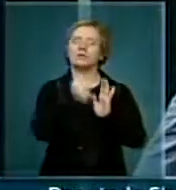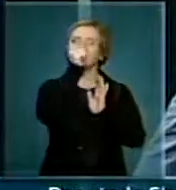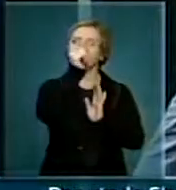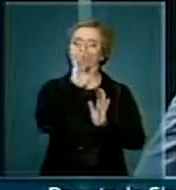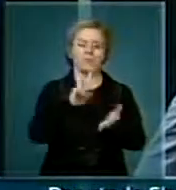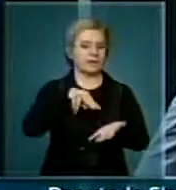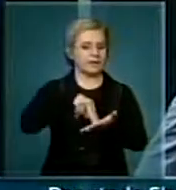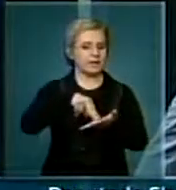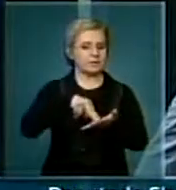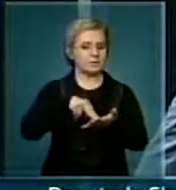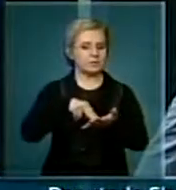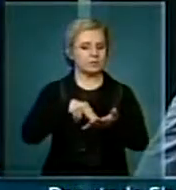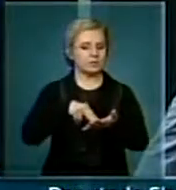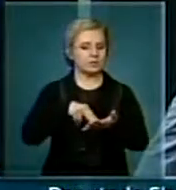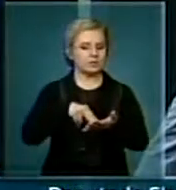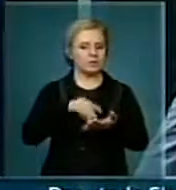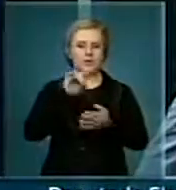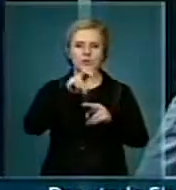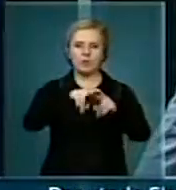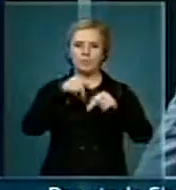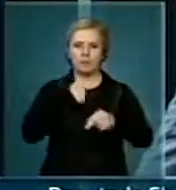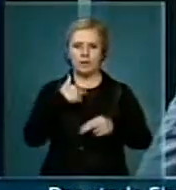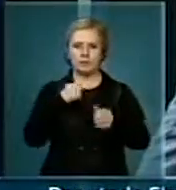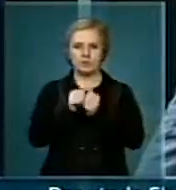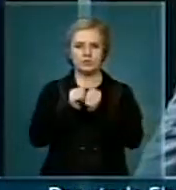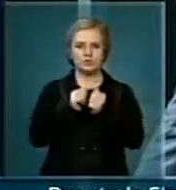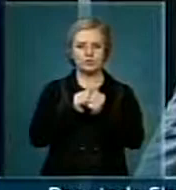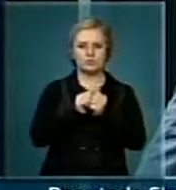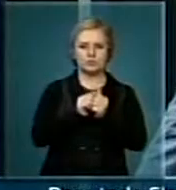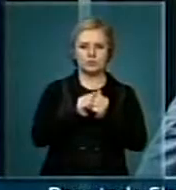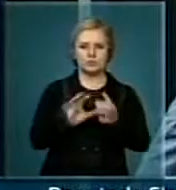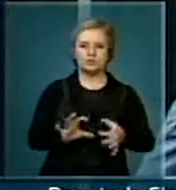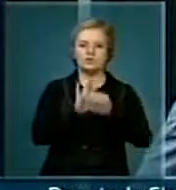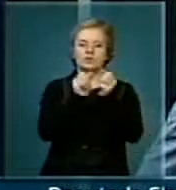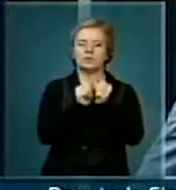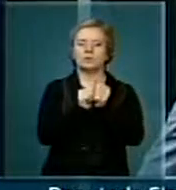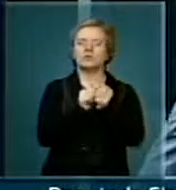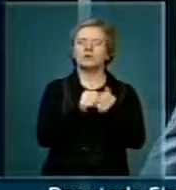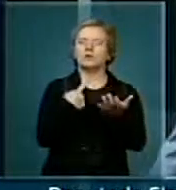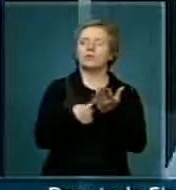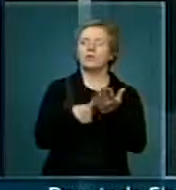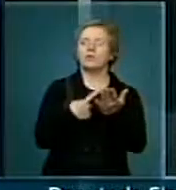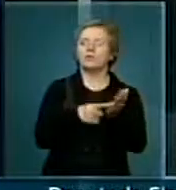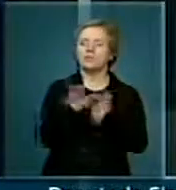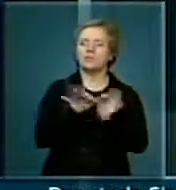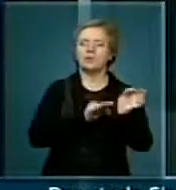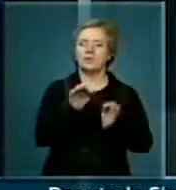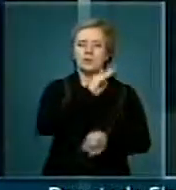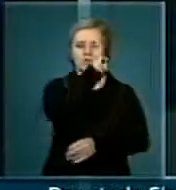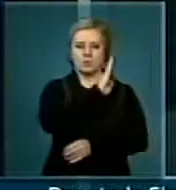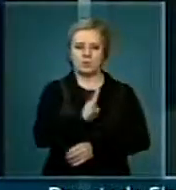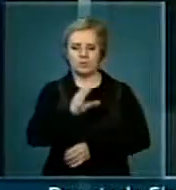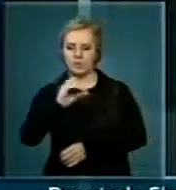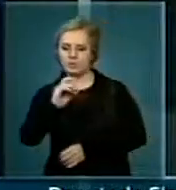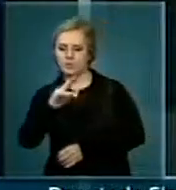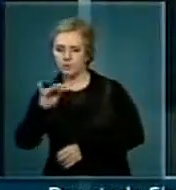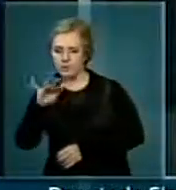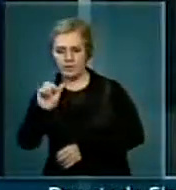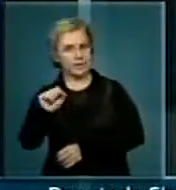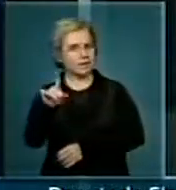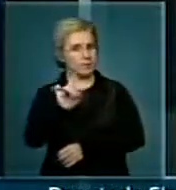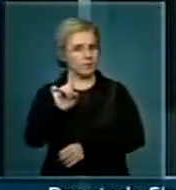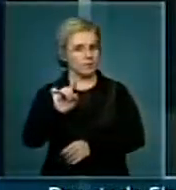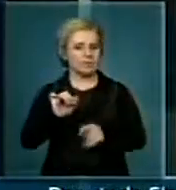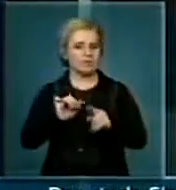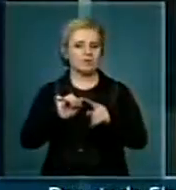mas para que o Brasil possa aprender com países como a Coreia do Sul e possa desenvolver os nossos planos,